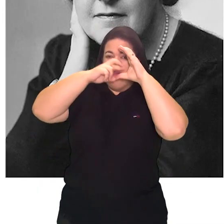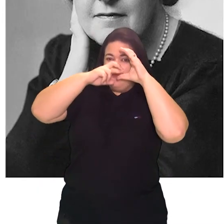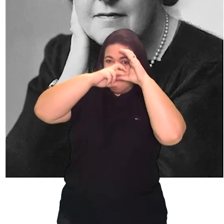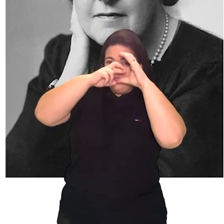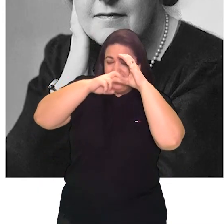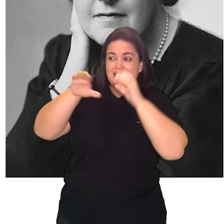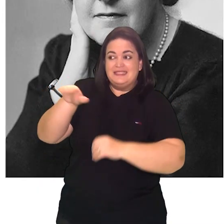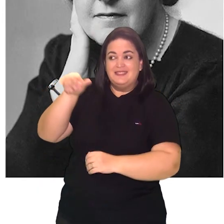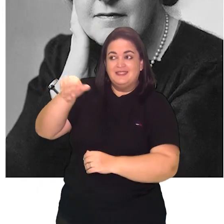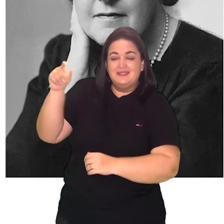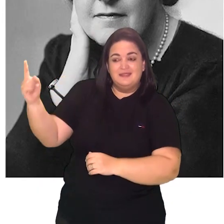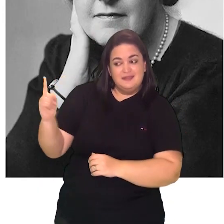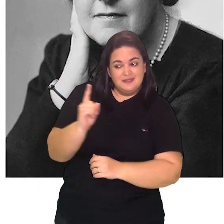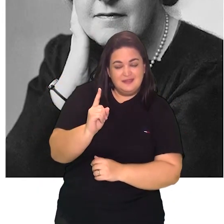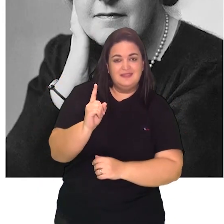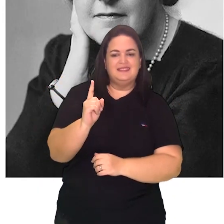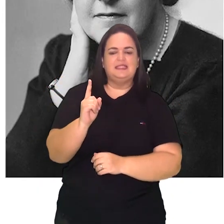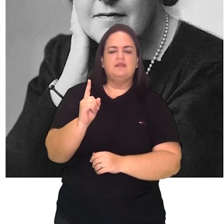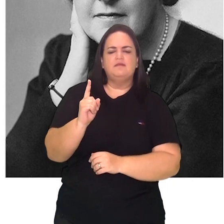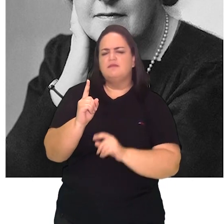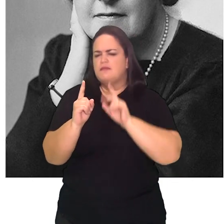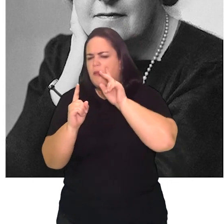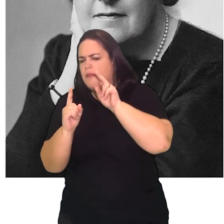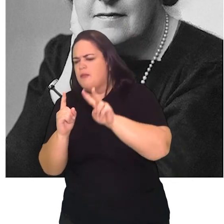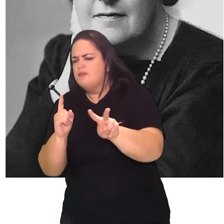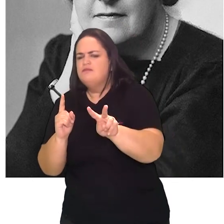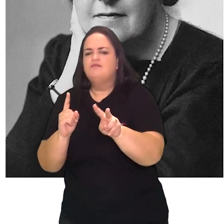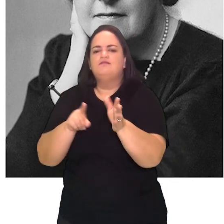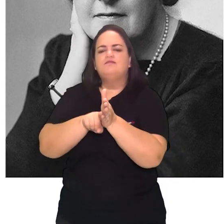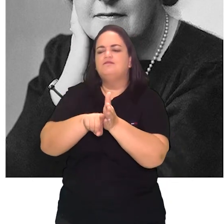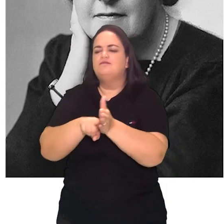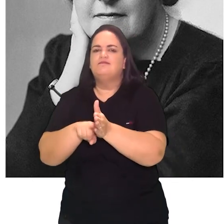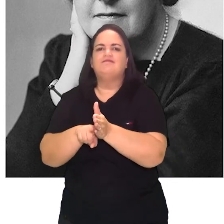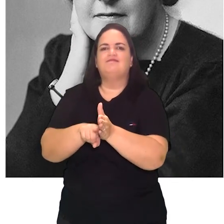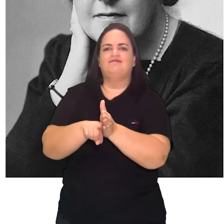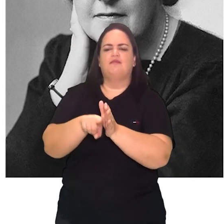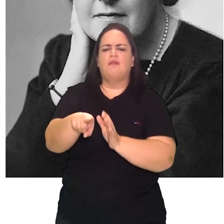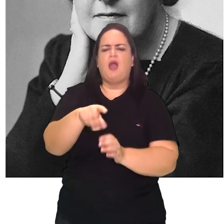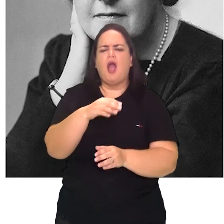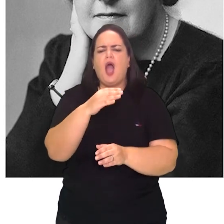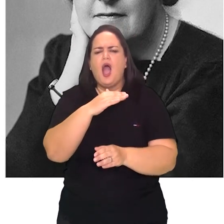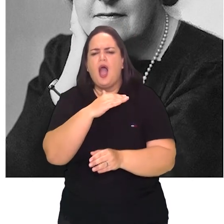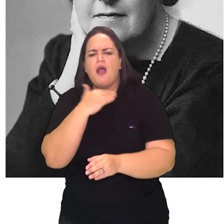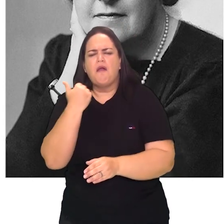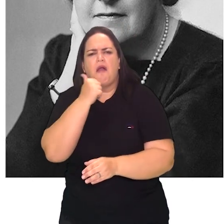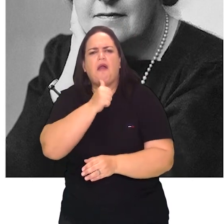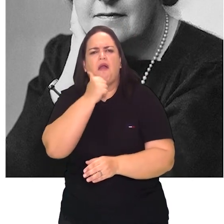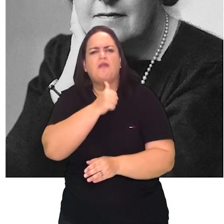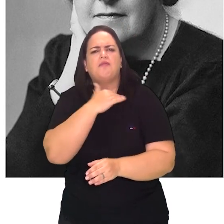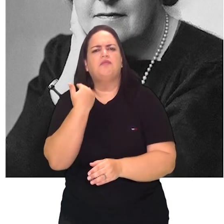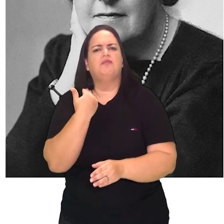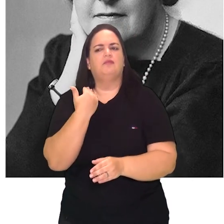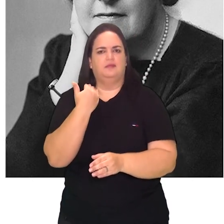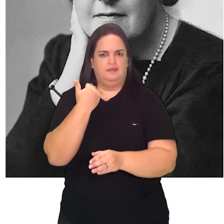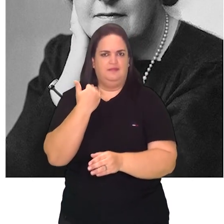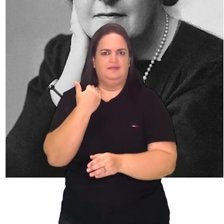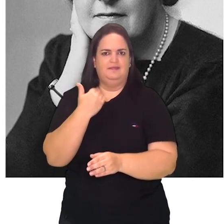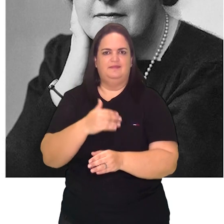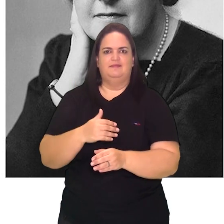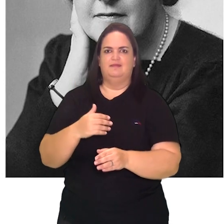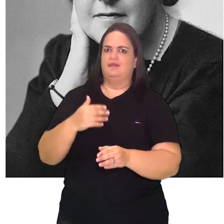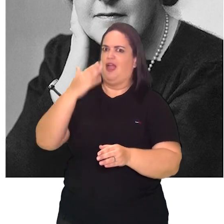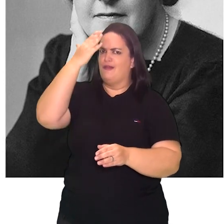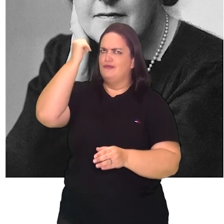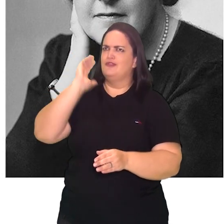circunstâncias misteriosas envolvendo a morte de uma mulher. Pronto, eu tenho aí o meu